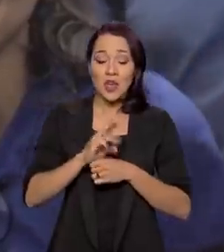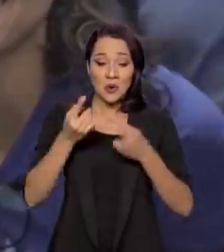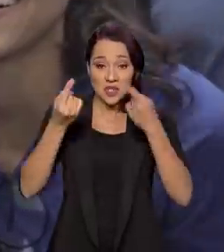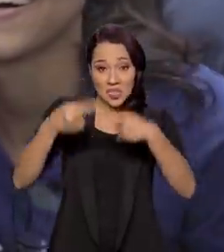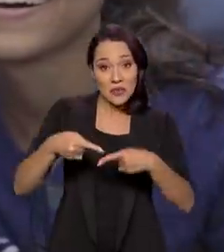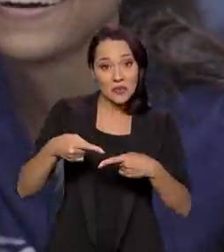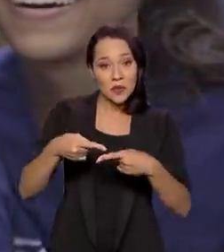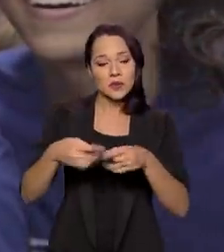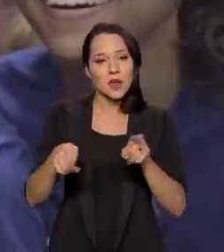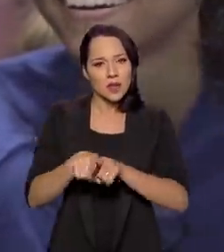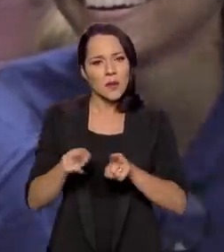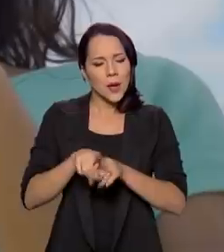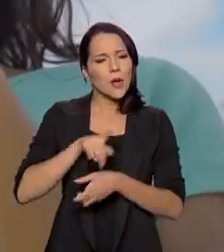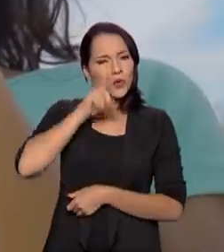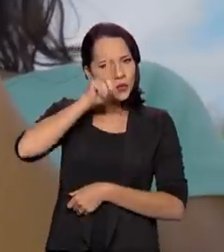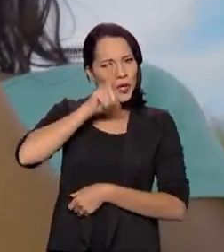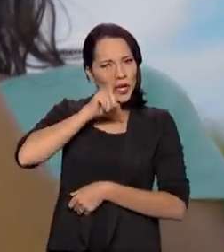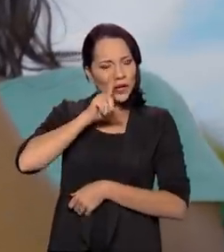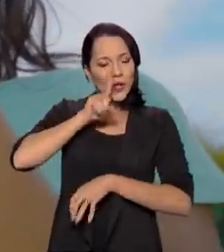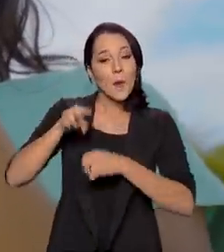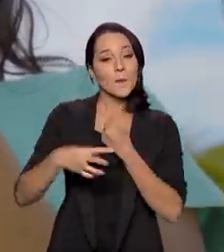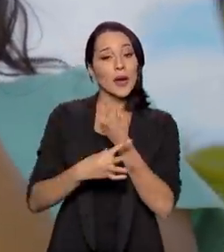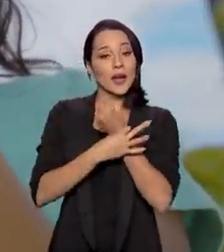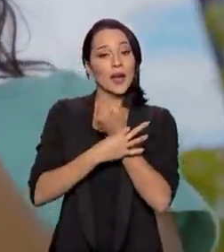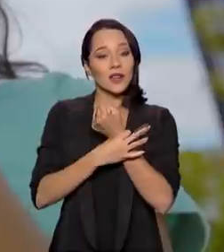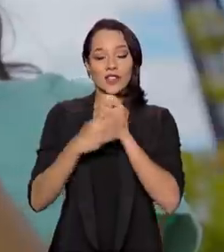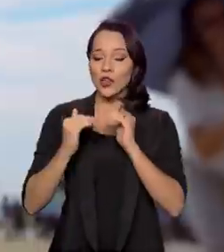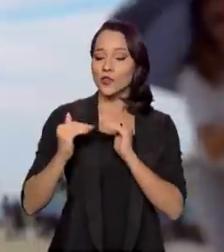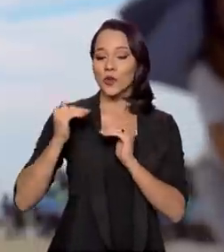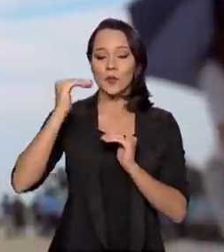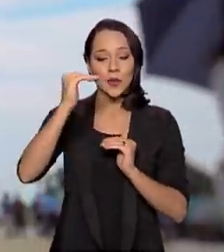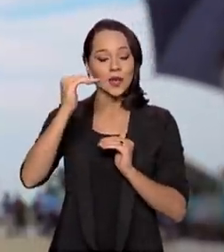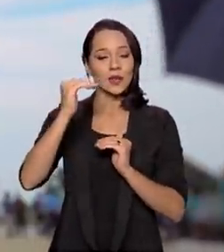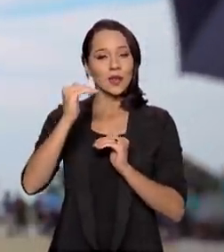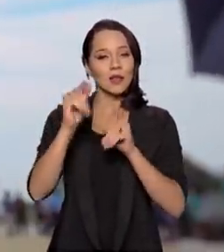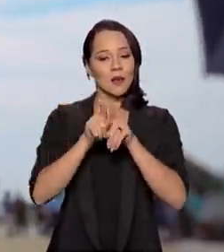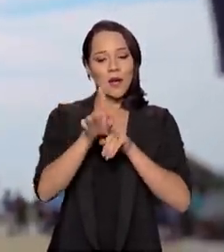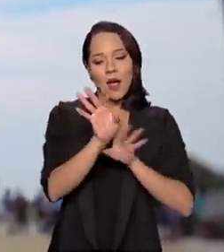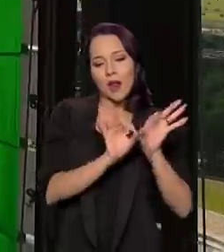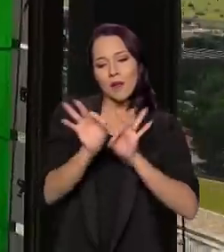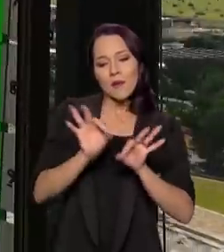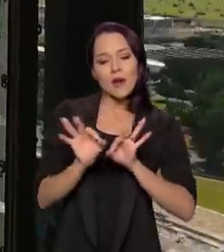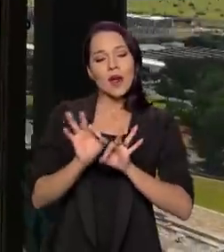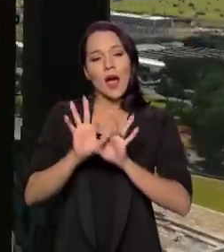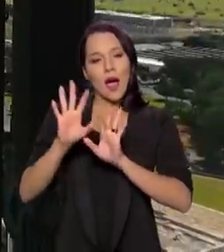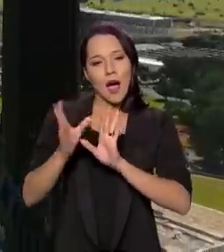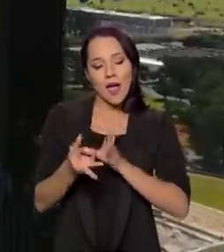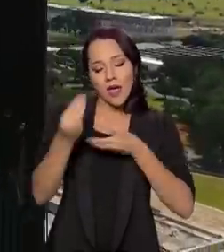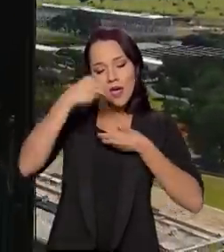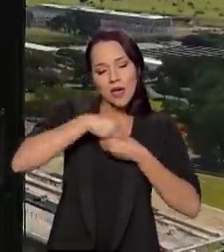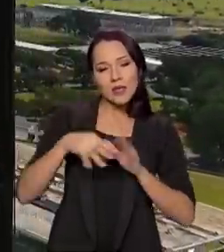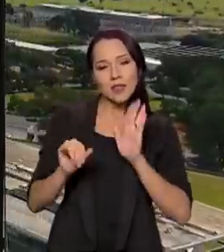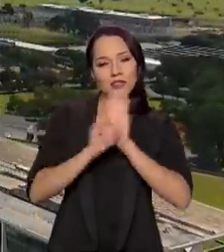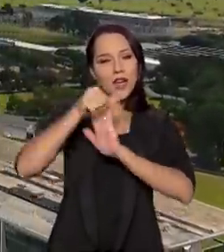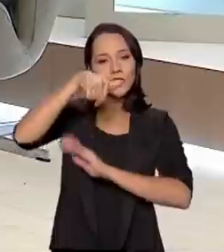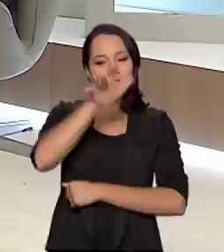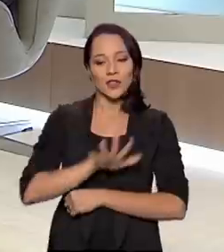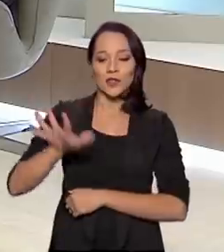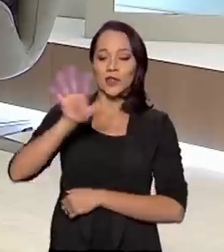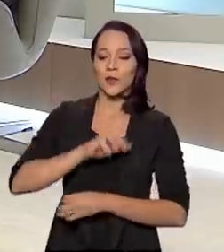desafios e os riscos para garantir a soberania e formar a identidade nacional.